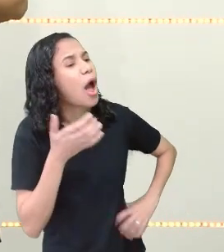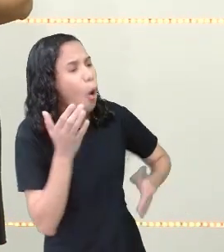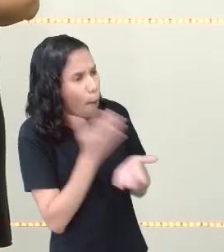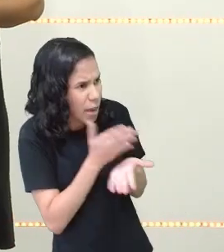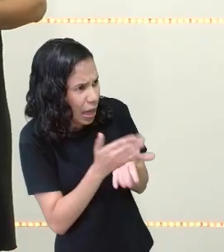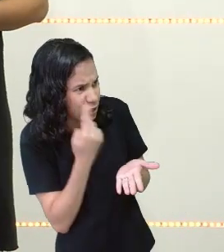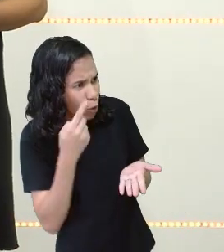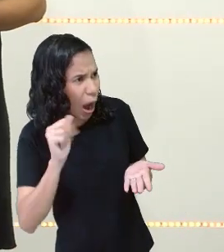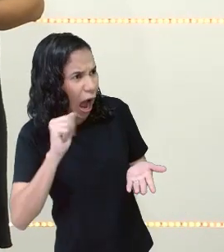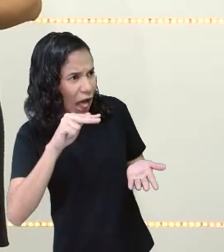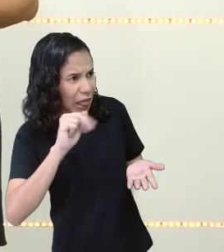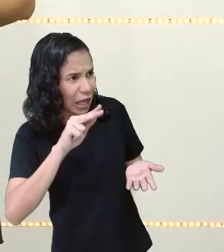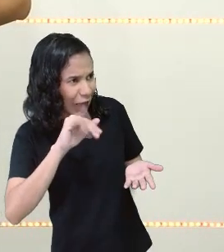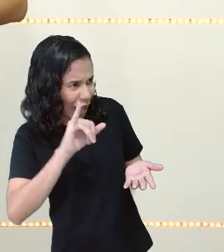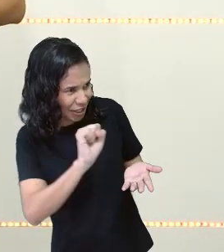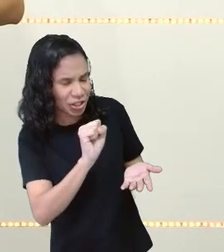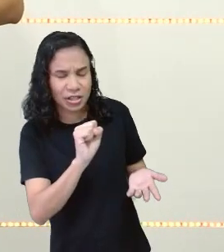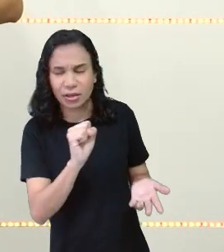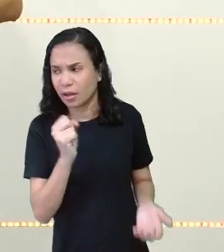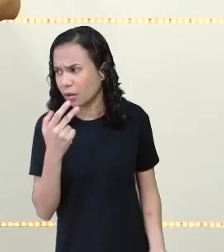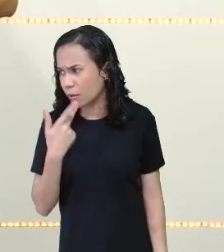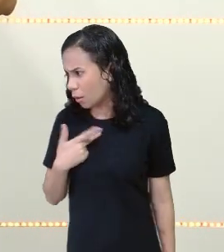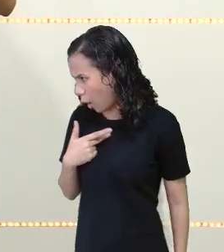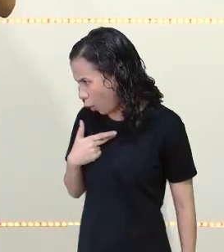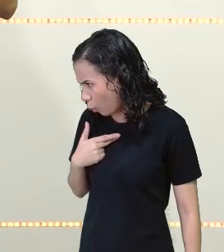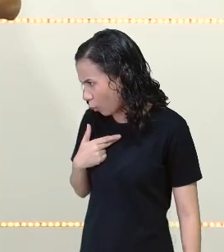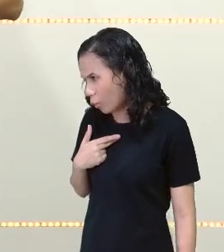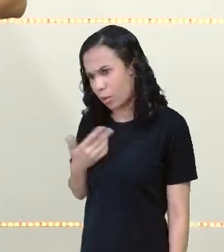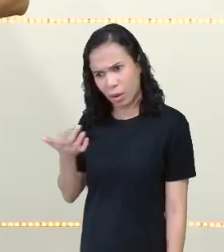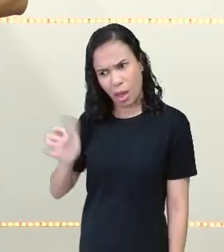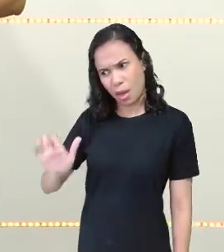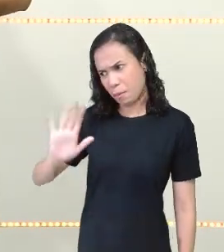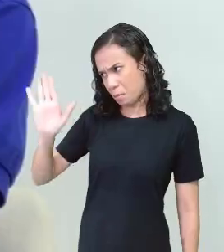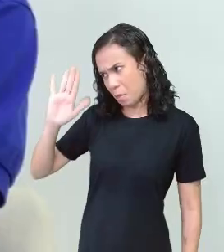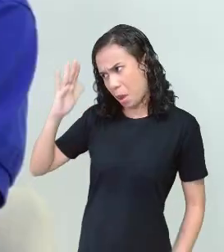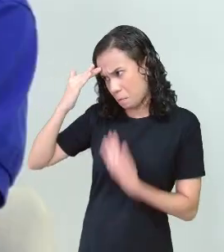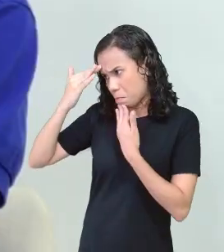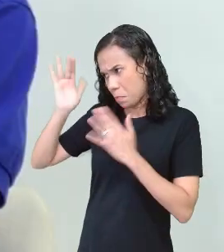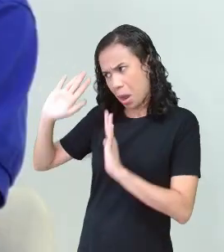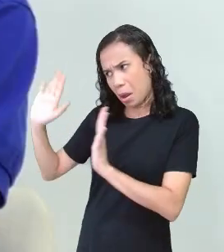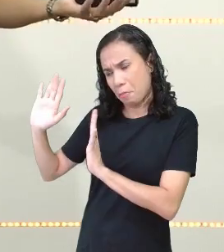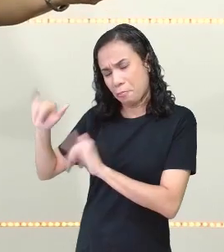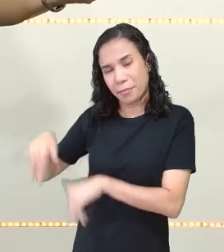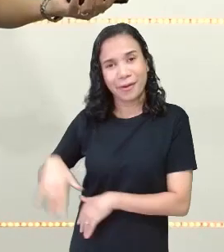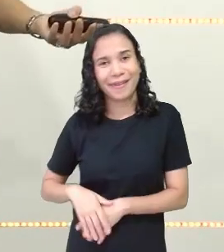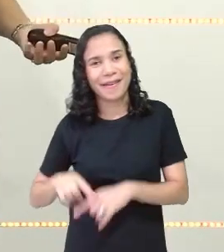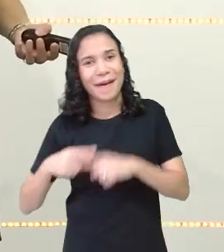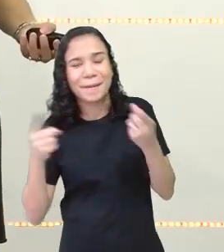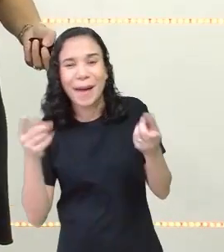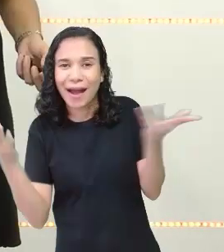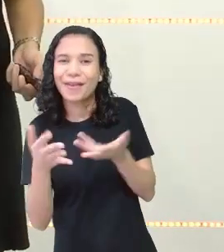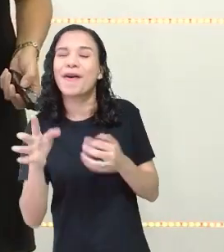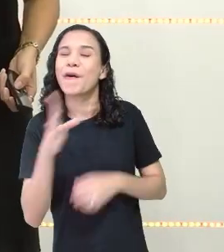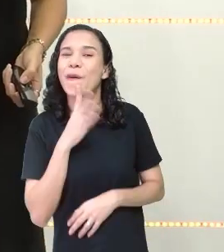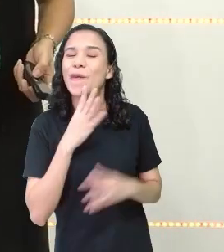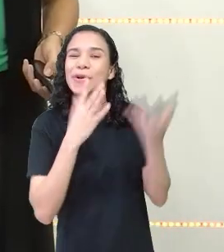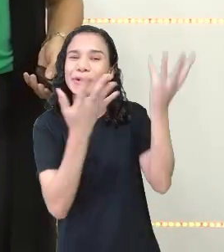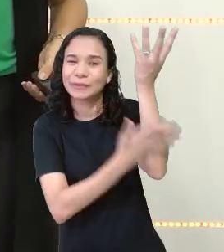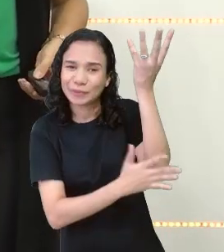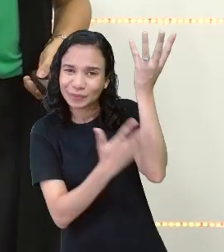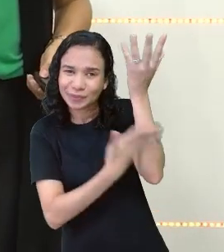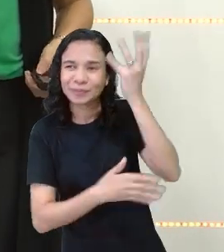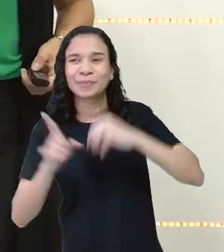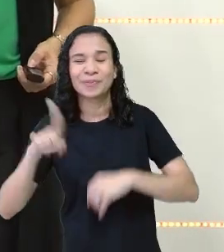pedacinho de ananás? Tu ia dizer o quê? Eu ia dizer que não queria, porque eu não ia saber o que é. Mas aí, agora eu sei que